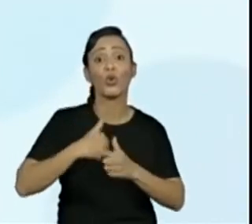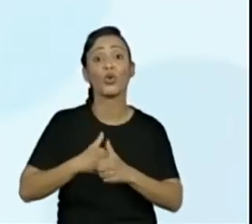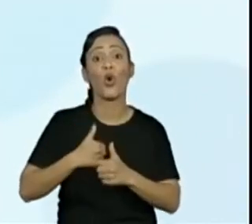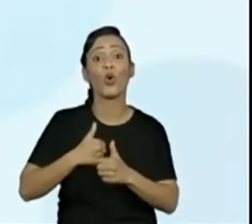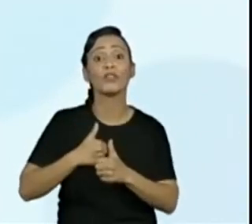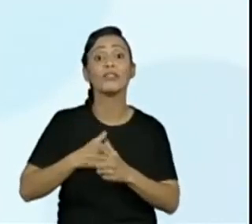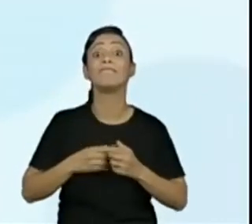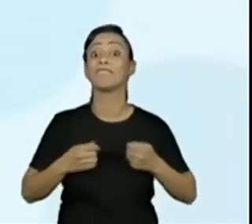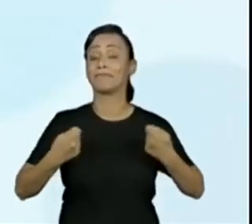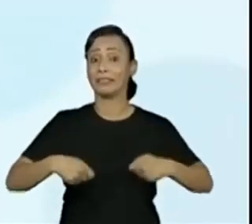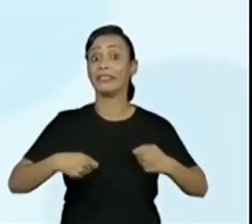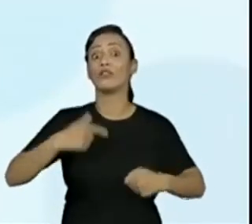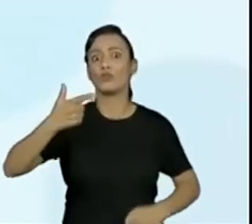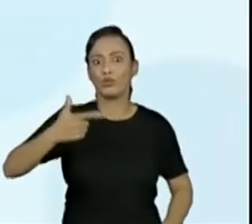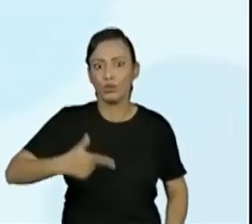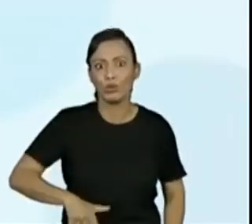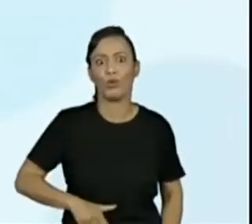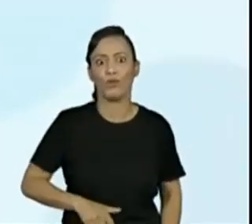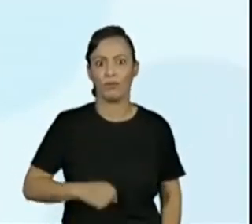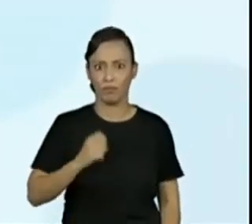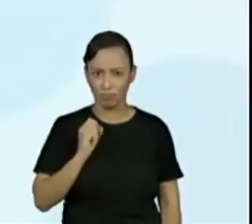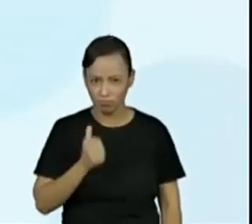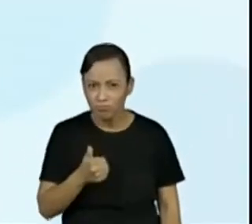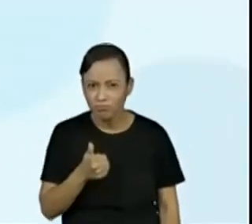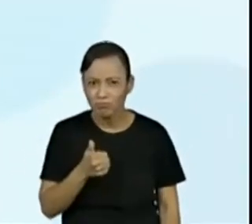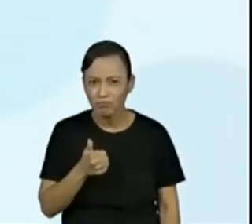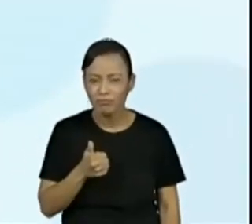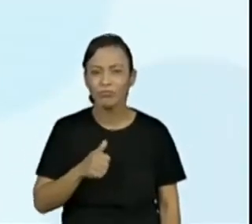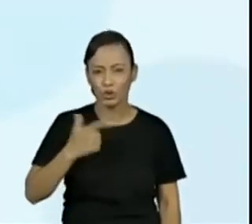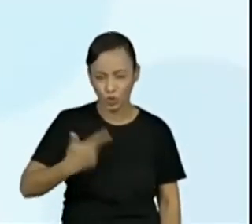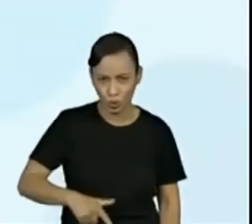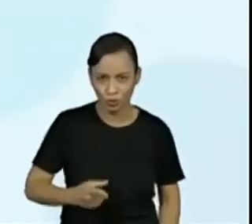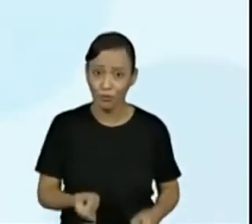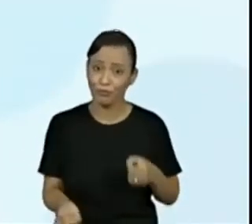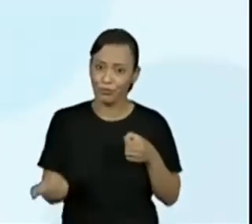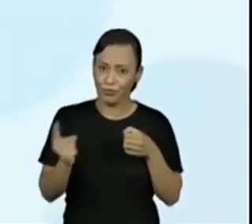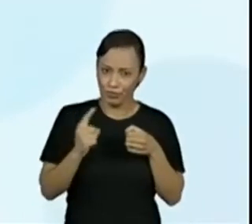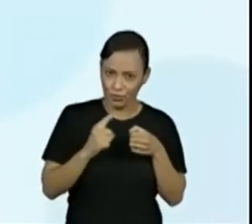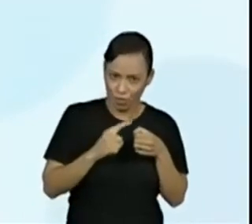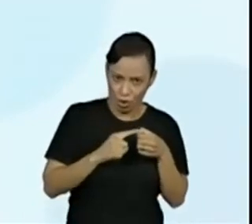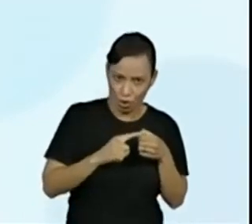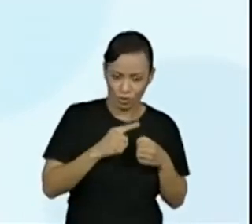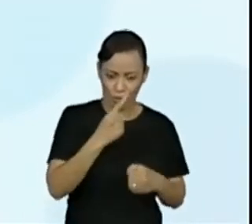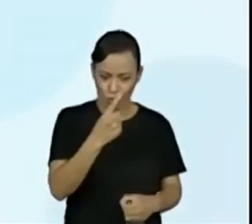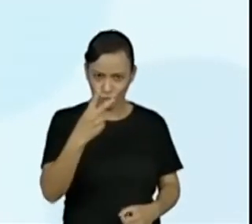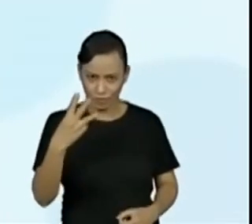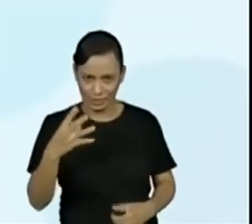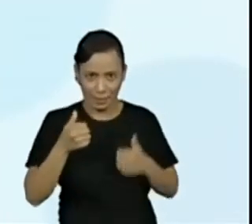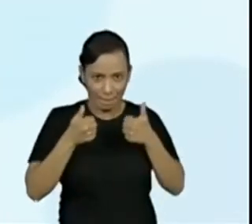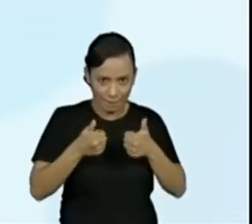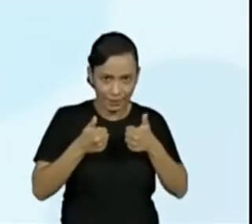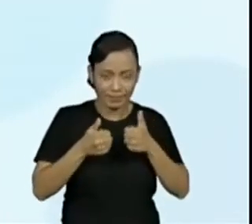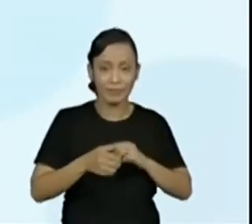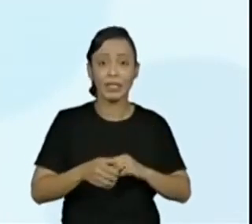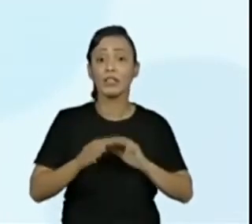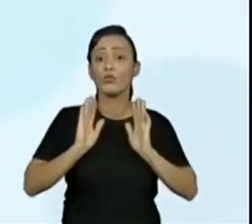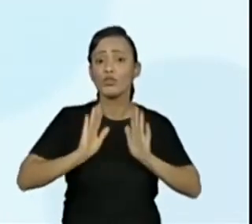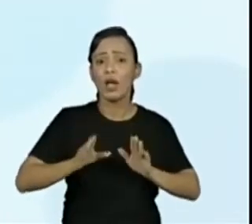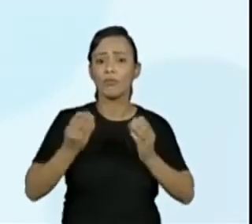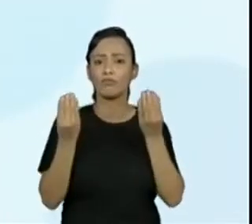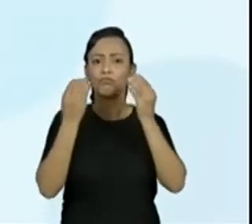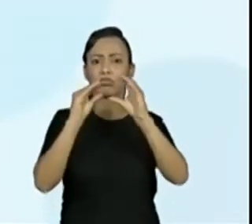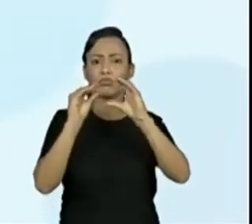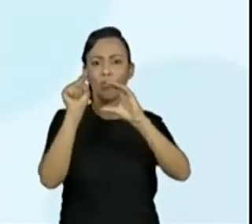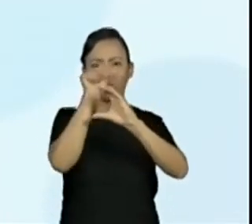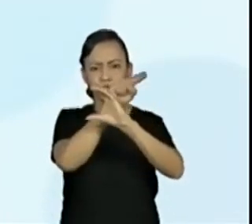novo, mas continuando a contagem. Ah, legal. Voltaria para o número Então, olha só. Sabemos que o onze